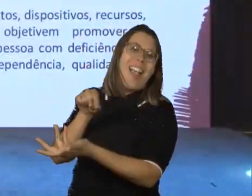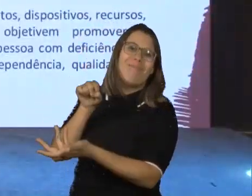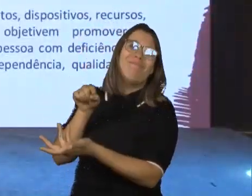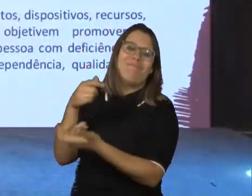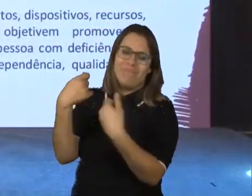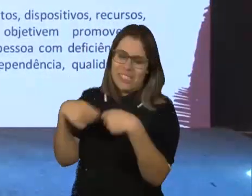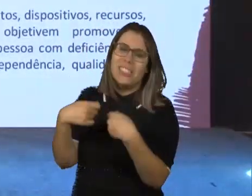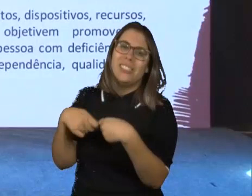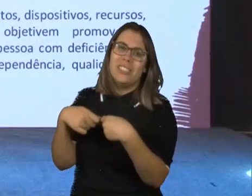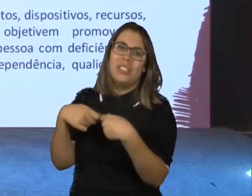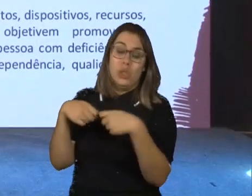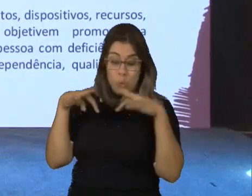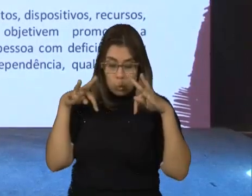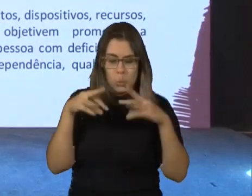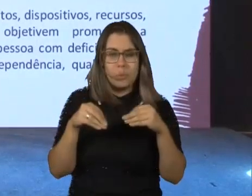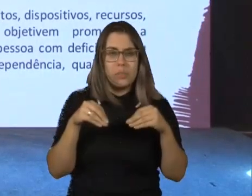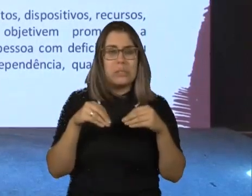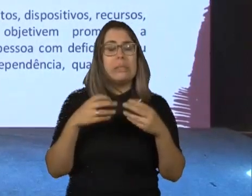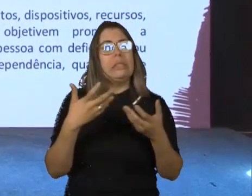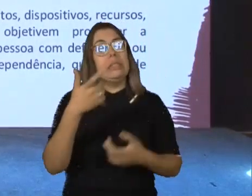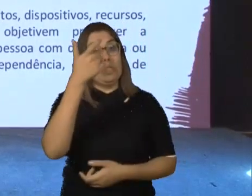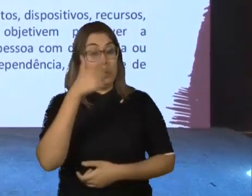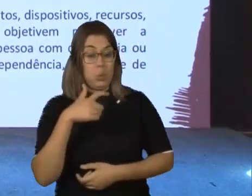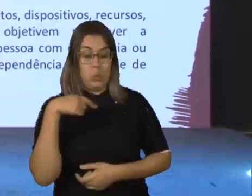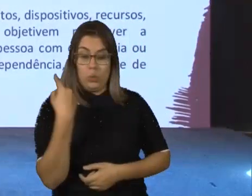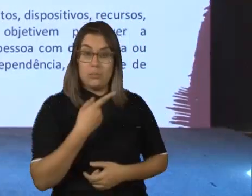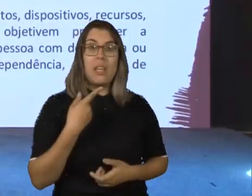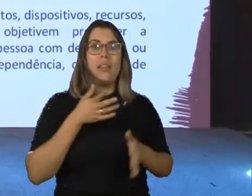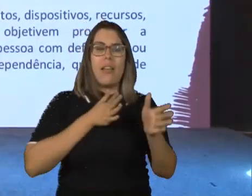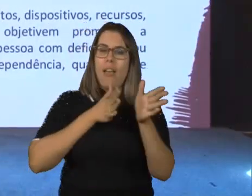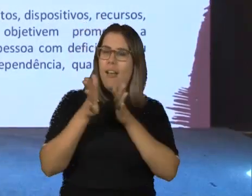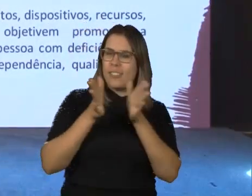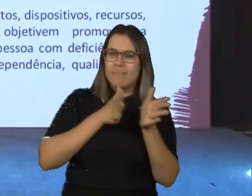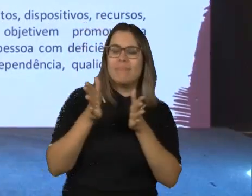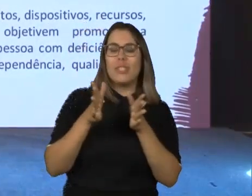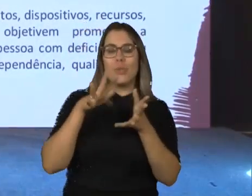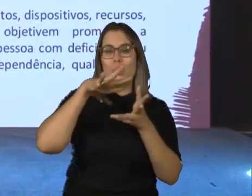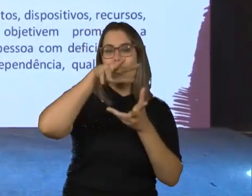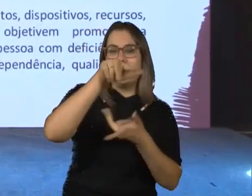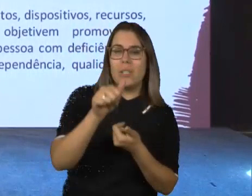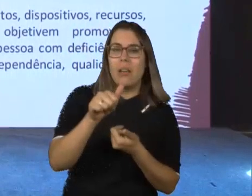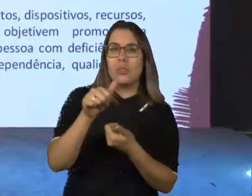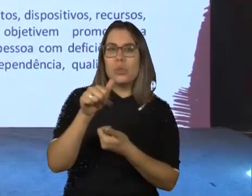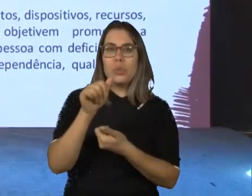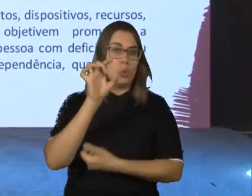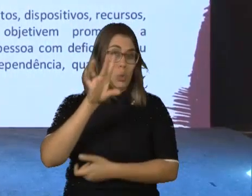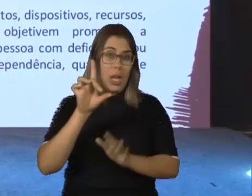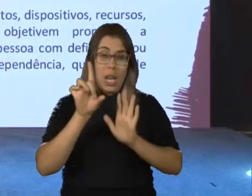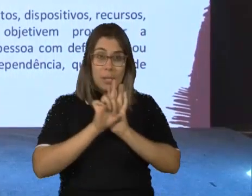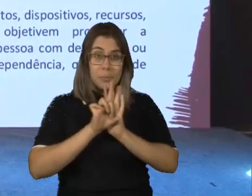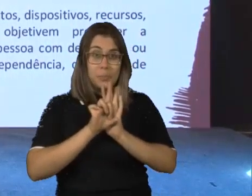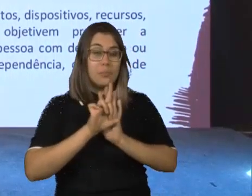base de tudo que a gente está falando aqui, se a gente tem acessibilidade universal, a gente não precisaria nem estar falando de leis,